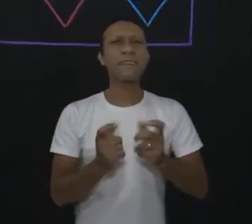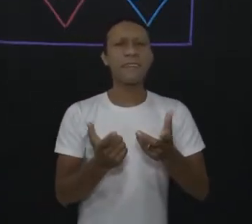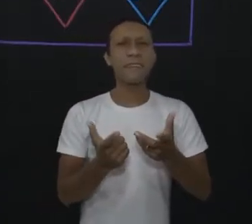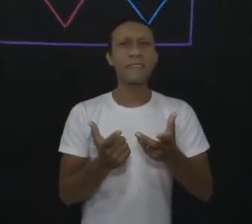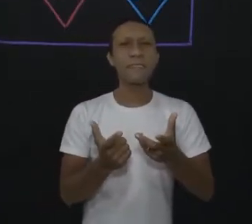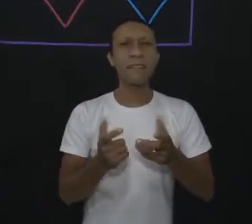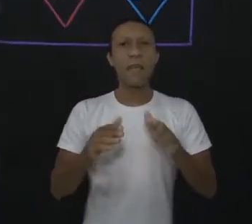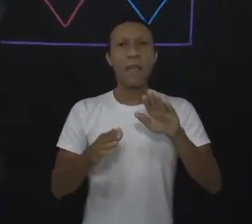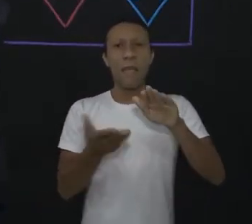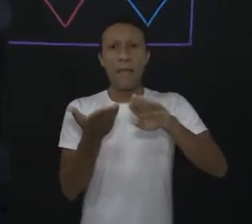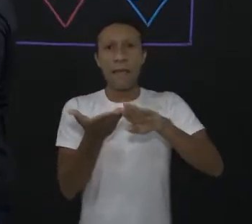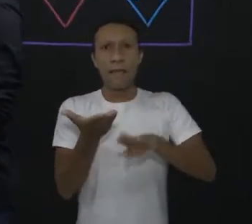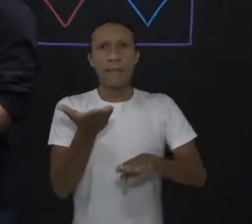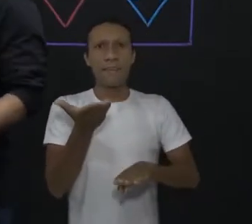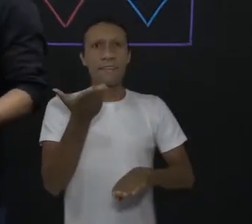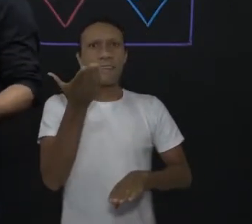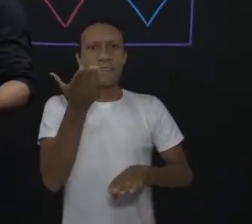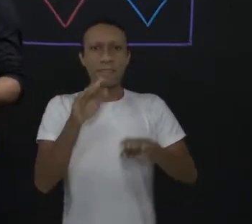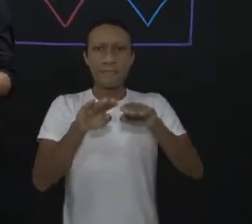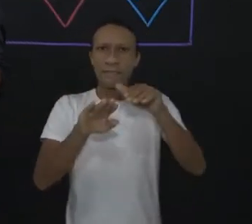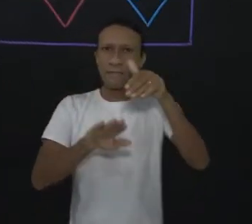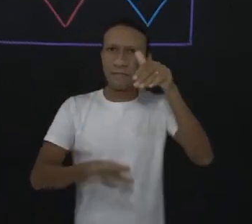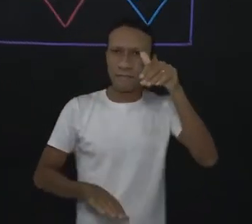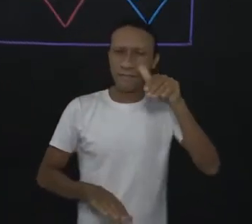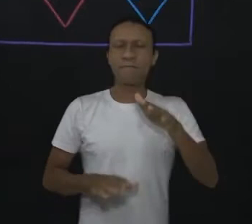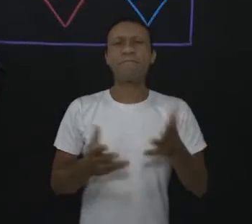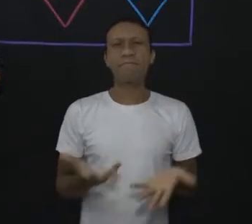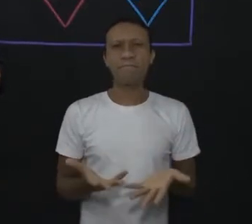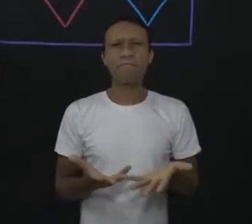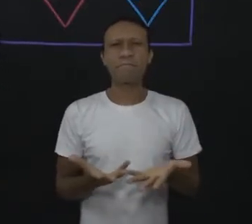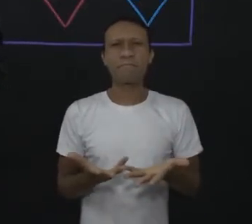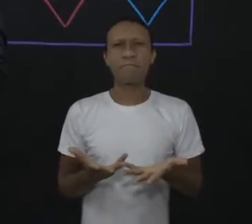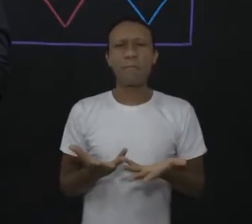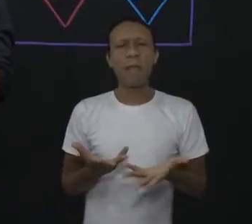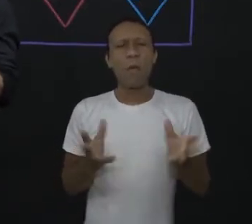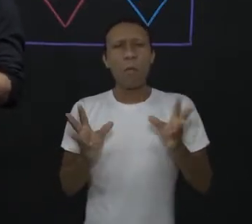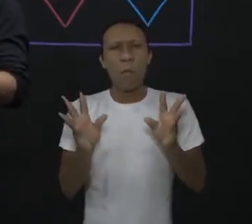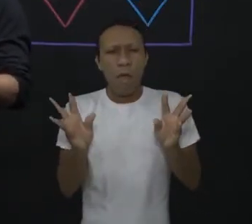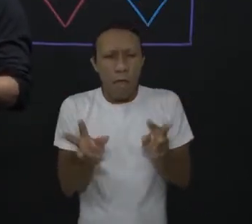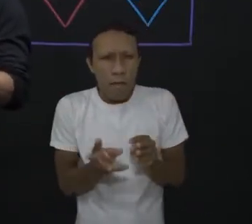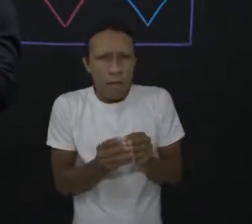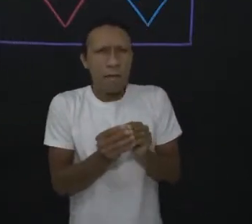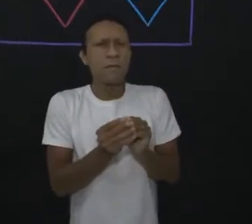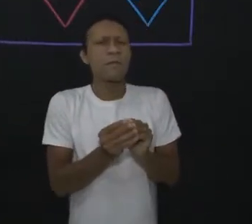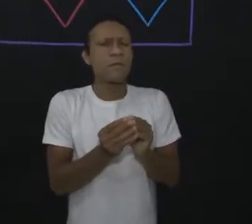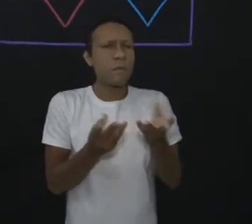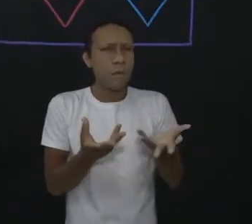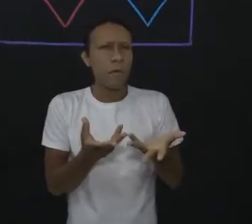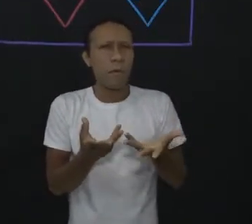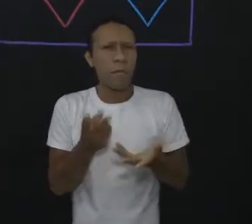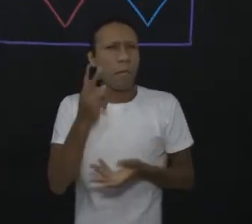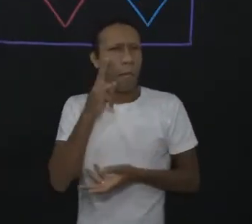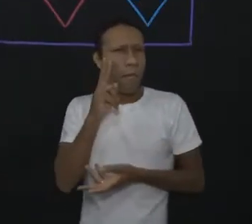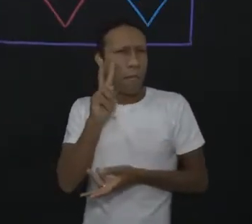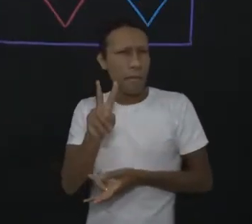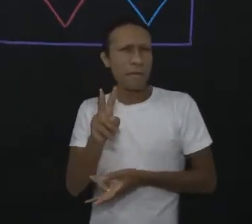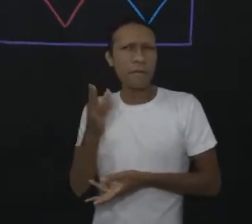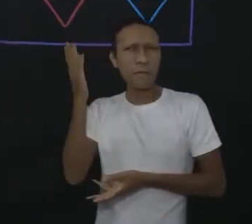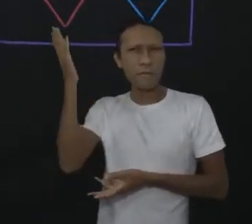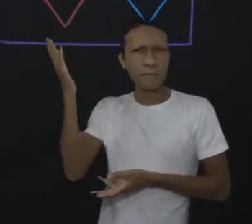grandezas diretamente proporcionais. Fazendo aqui um pequeno resumo do que é isso, vejamos aqui então,